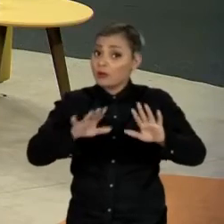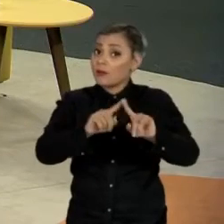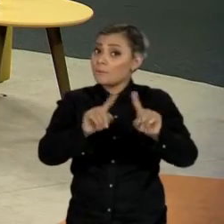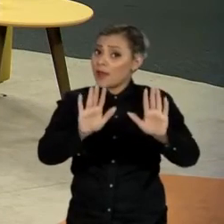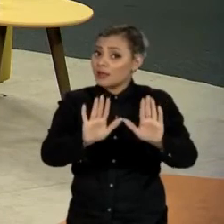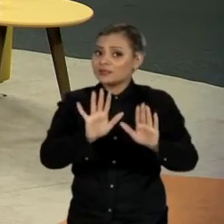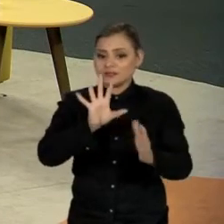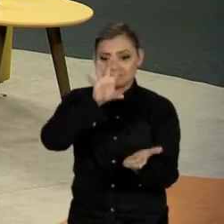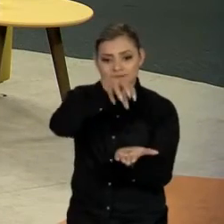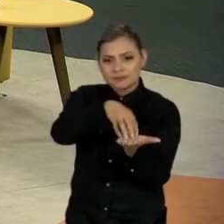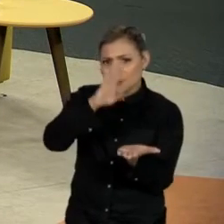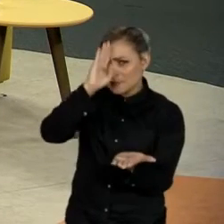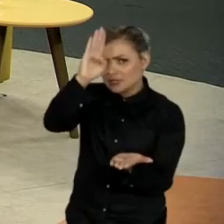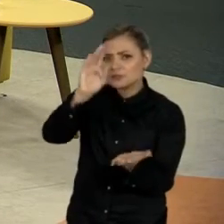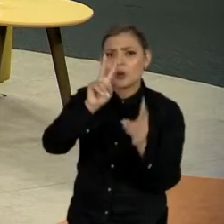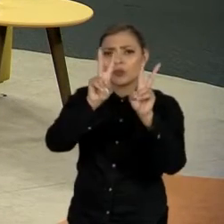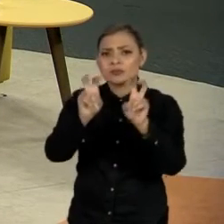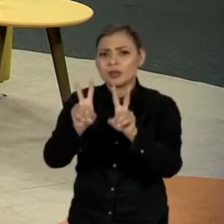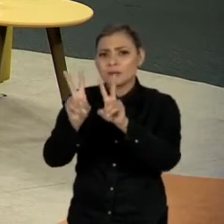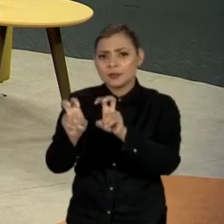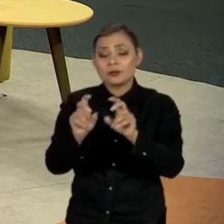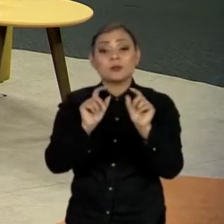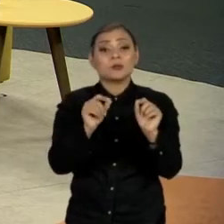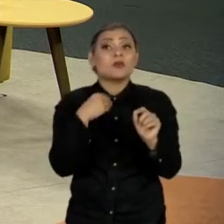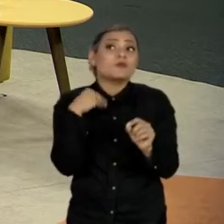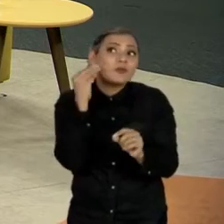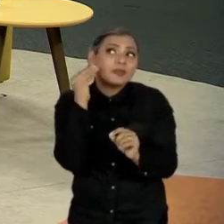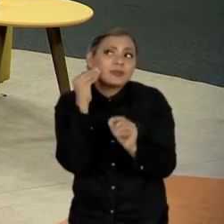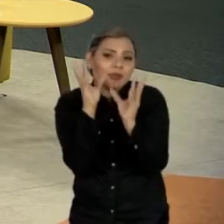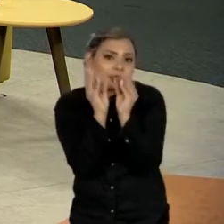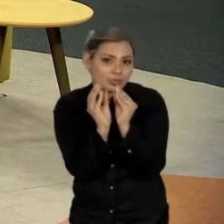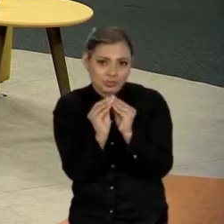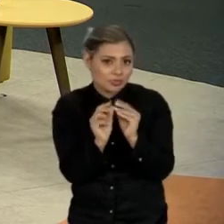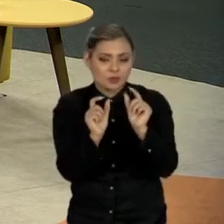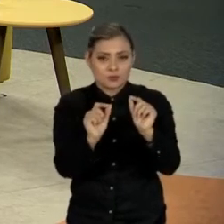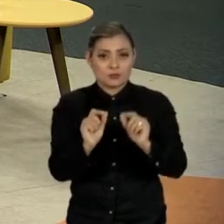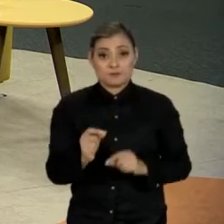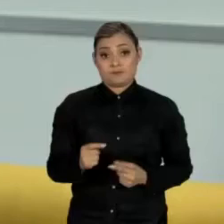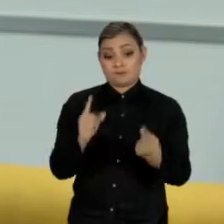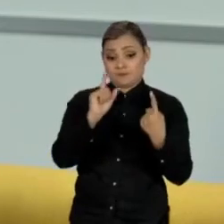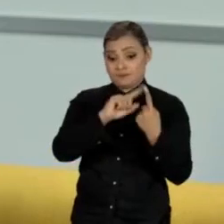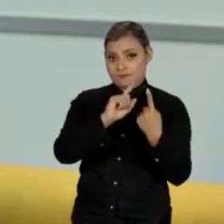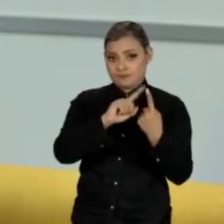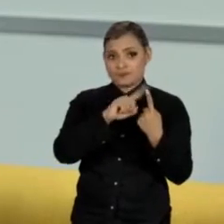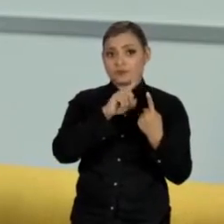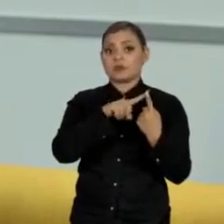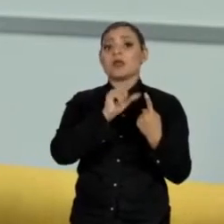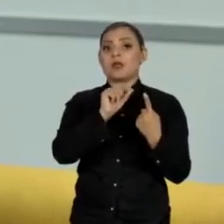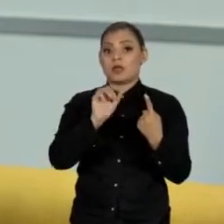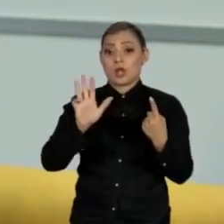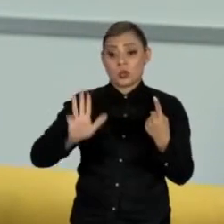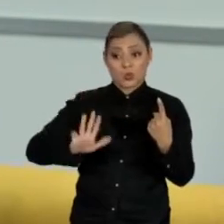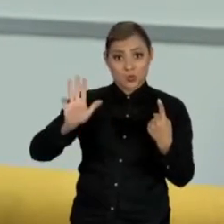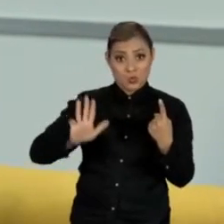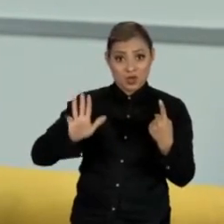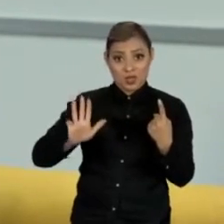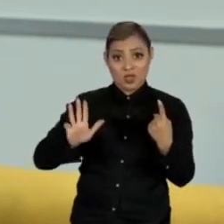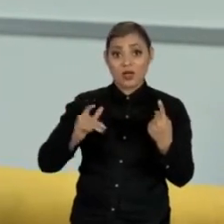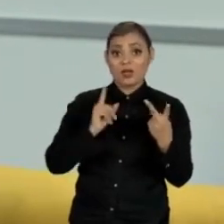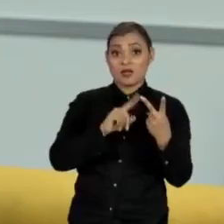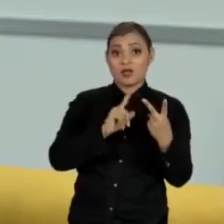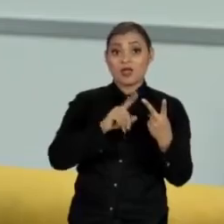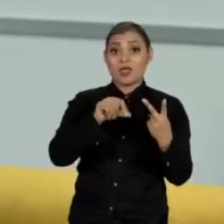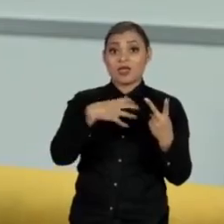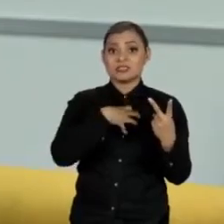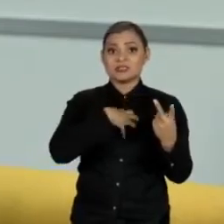central, me parece, são duas, vou tentar aqui apresentar. Uma é o destino do ex-presidente Lula e a outra